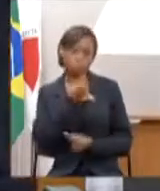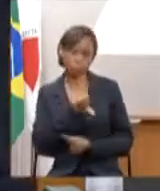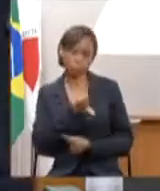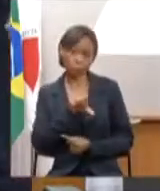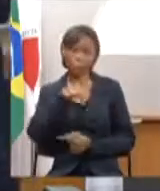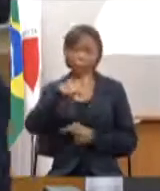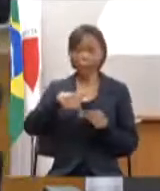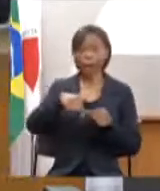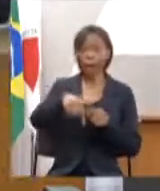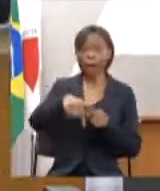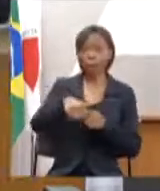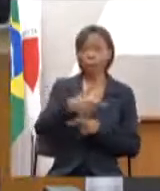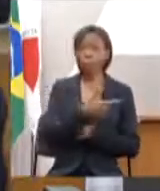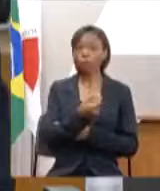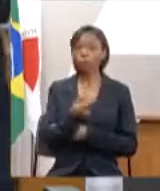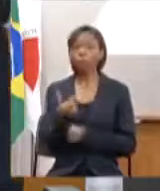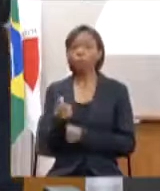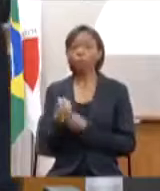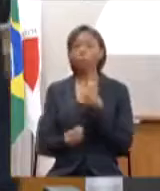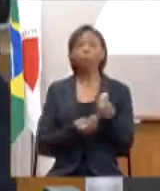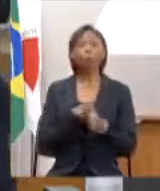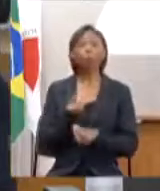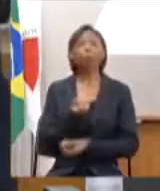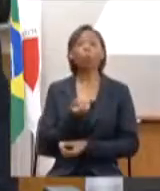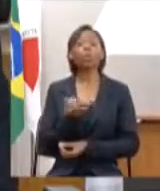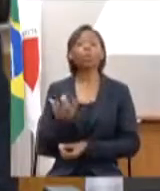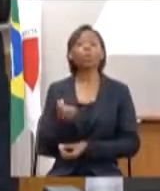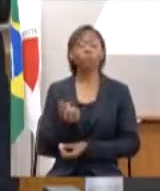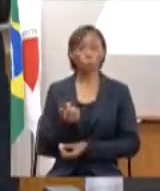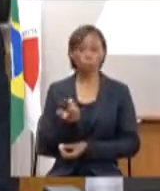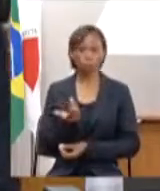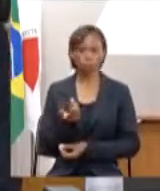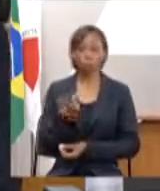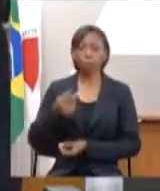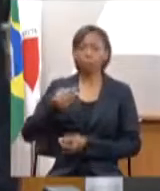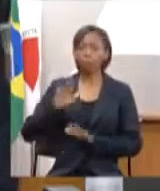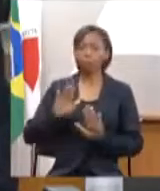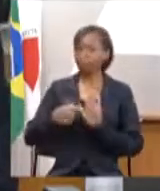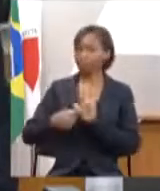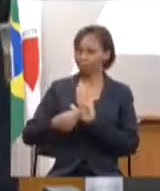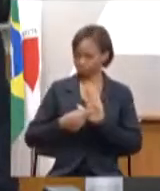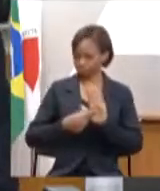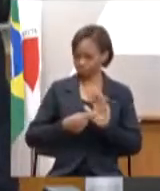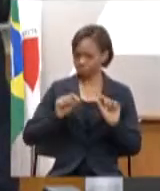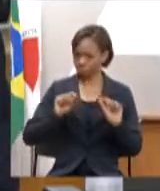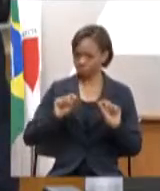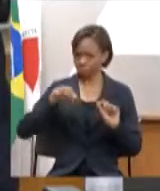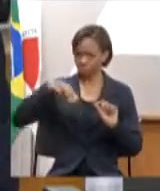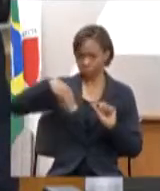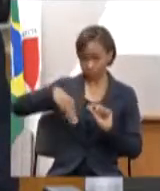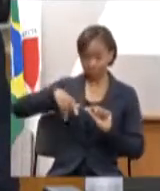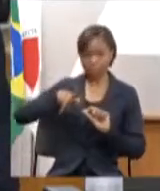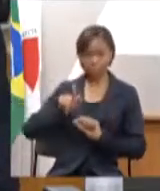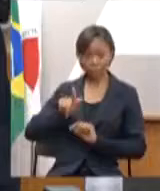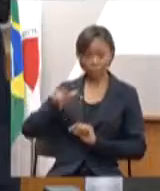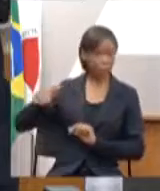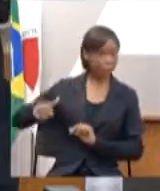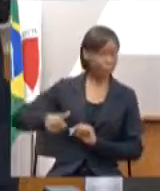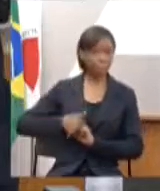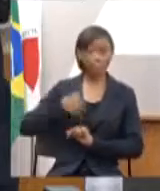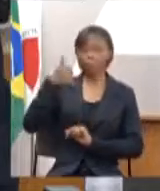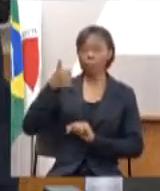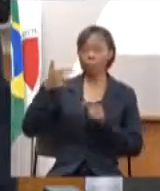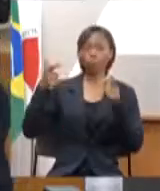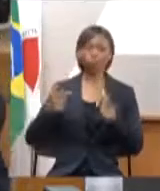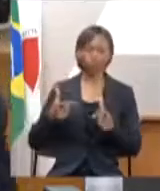Importante dizer que Minas Gerais ocupa o primeiro lugar agora na oferta de serviços